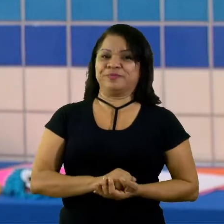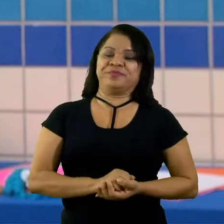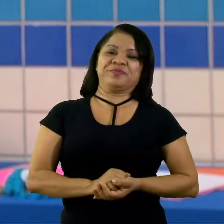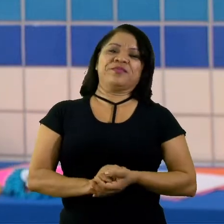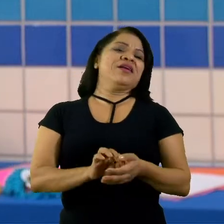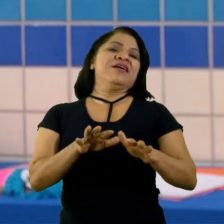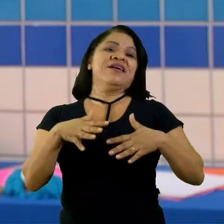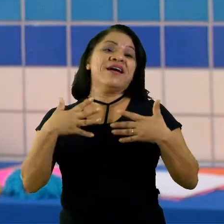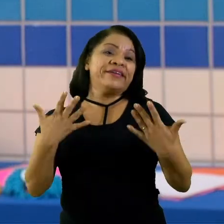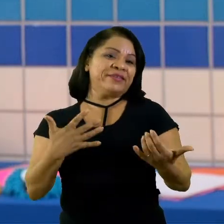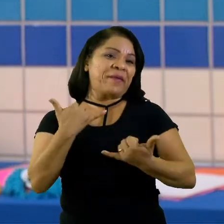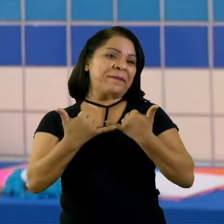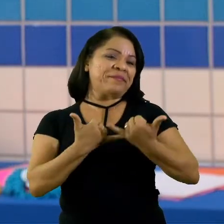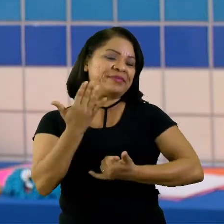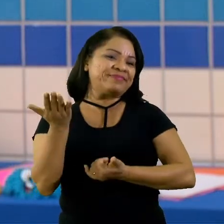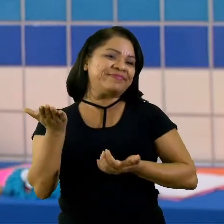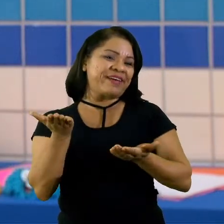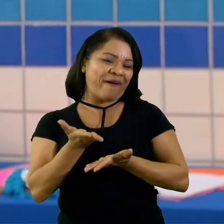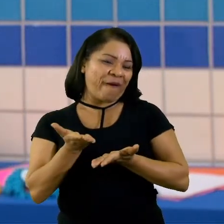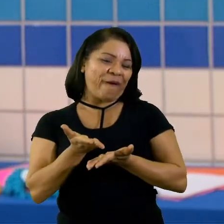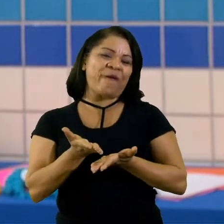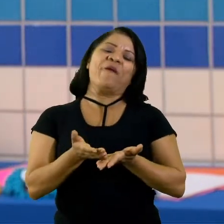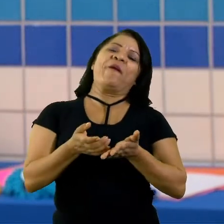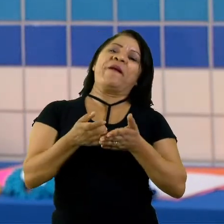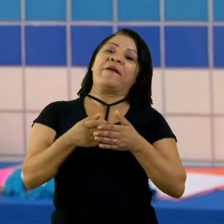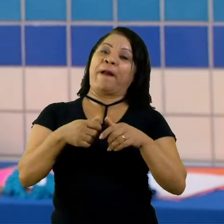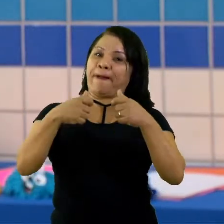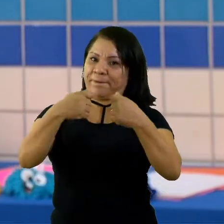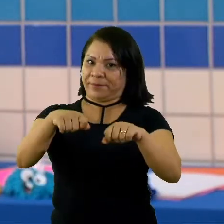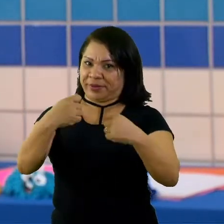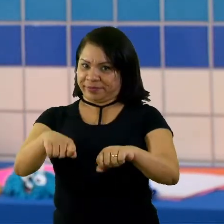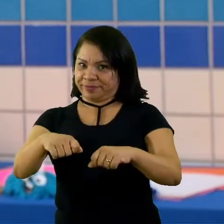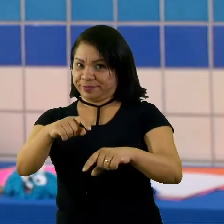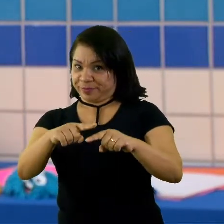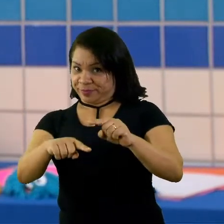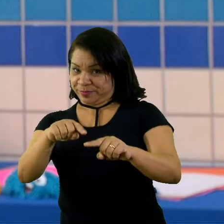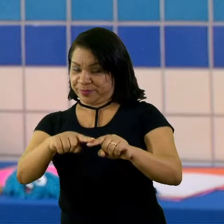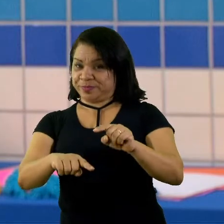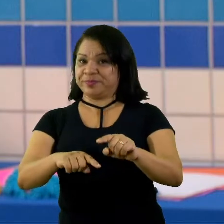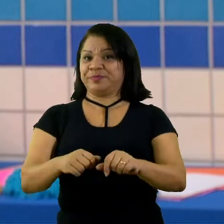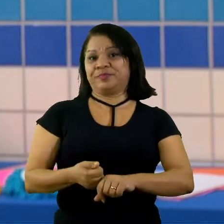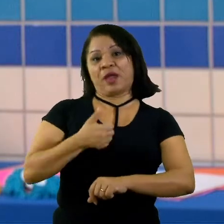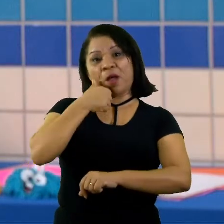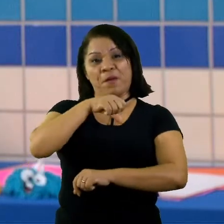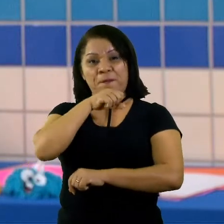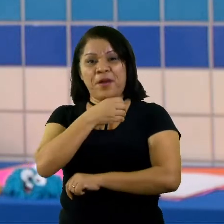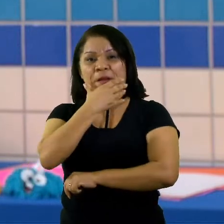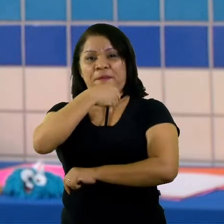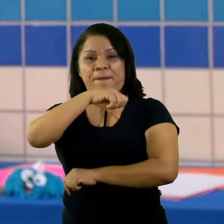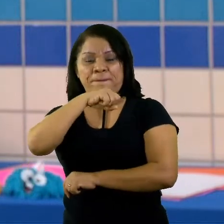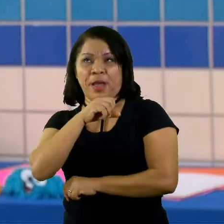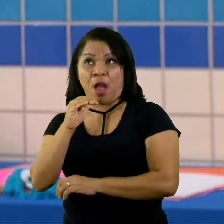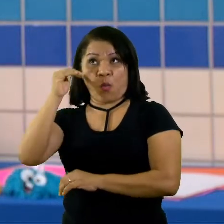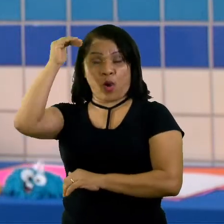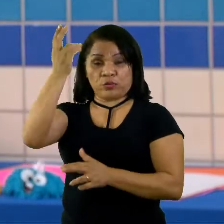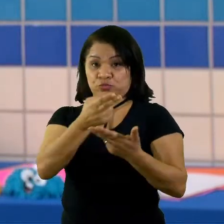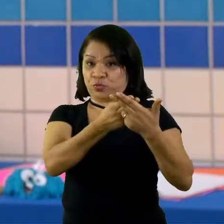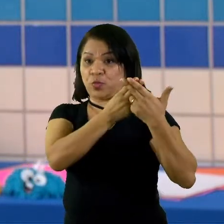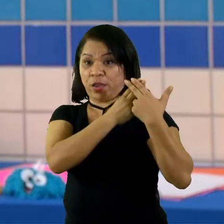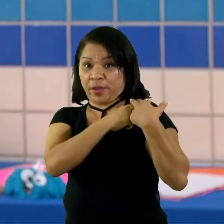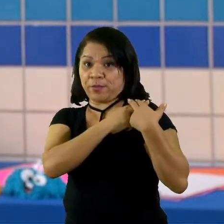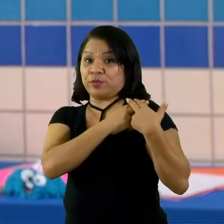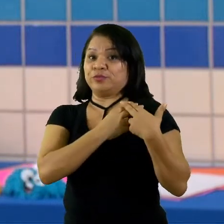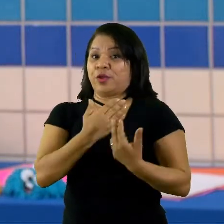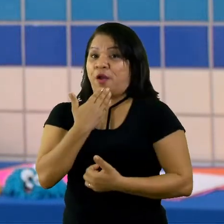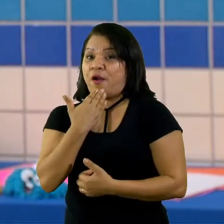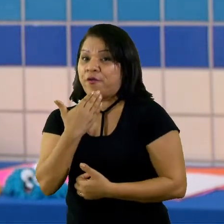brincadeira de hoje, nós vamos precisar de algum material. Então, mamãe, papai ou adulto responsável pela sua criança, peça